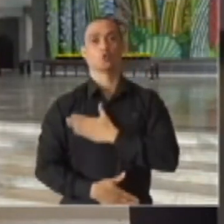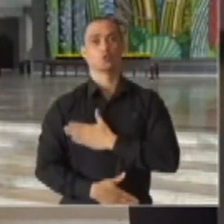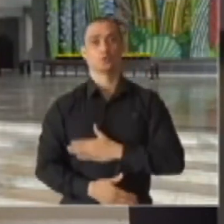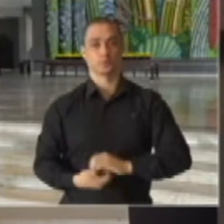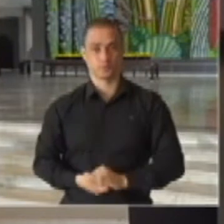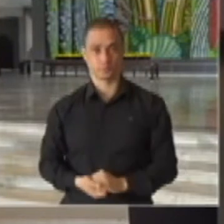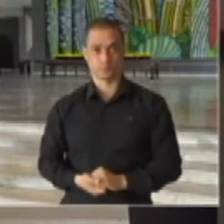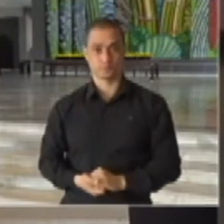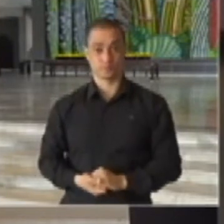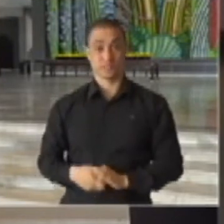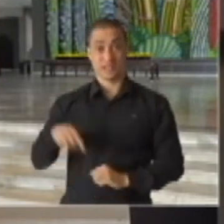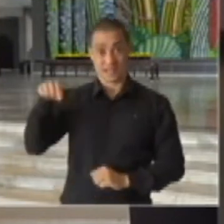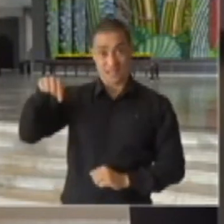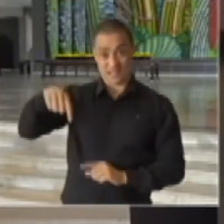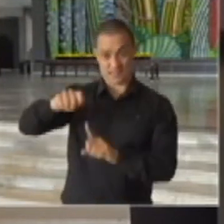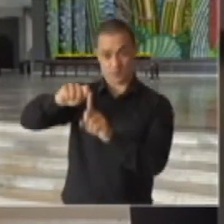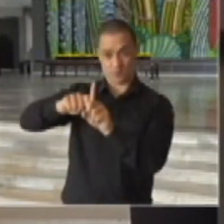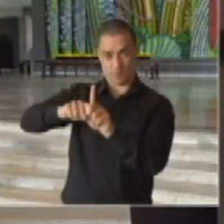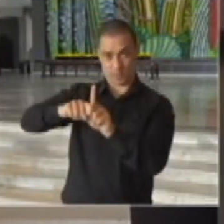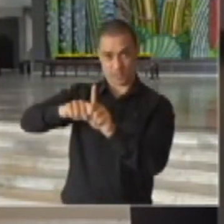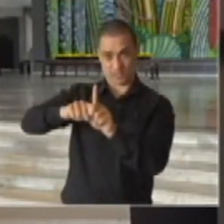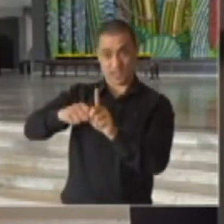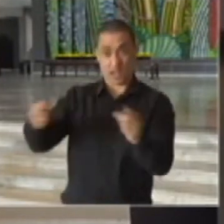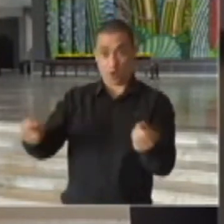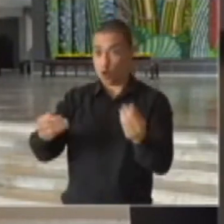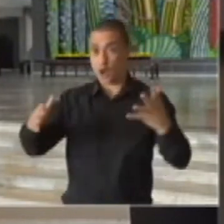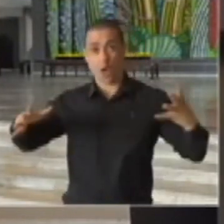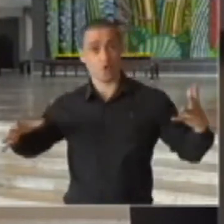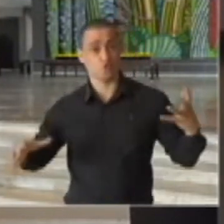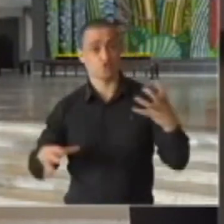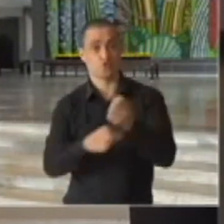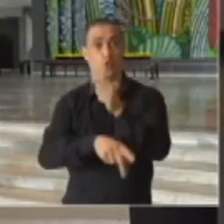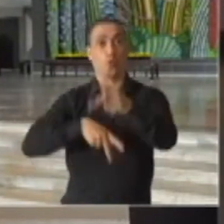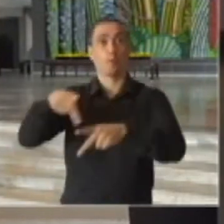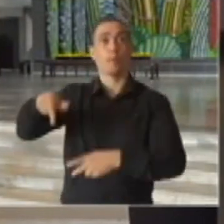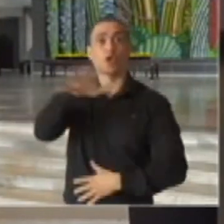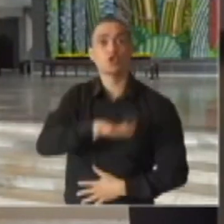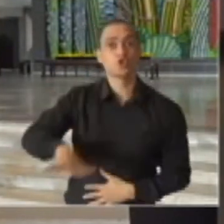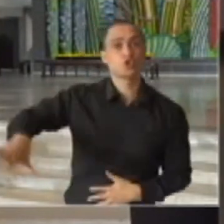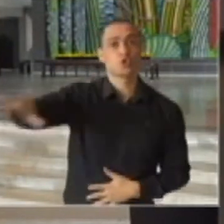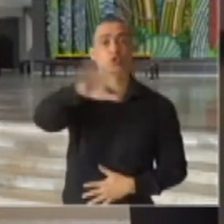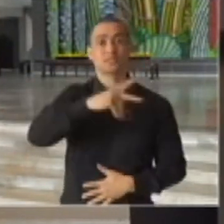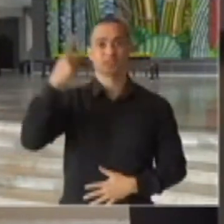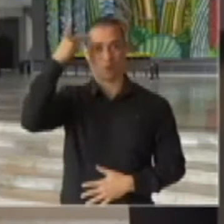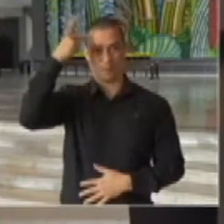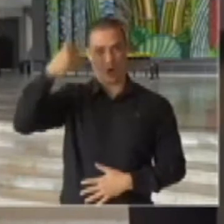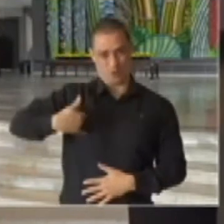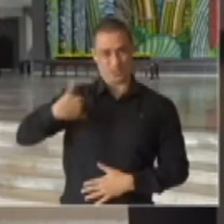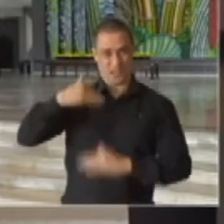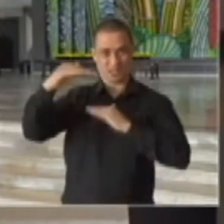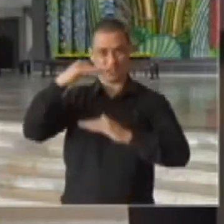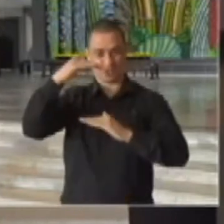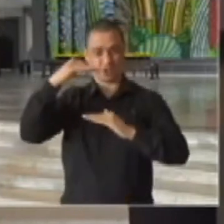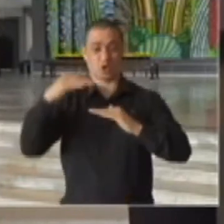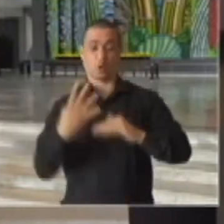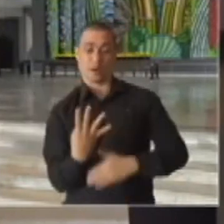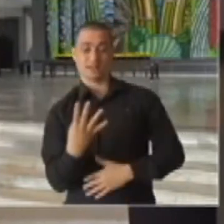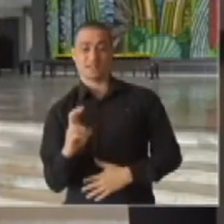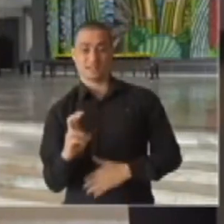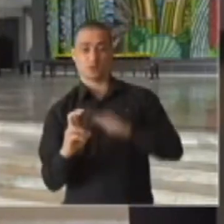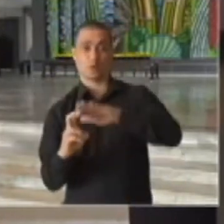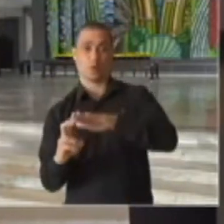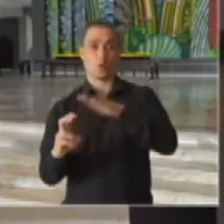coletivas em igrejas, templos e espaços religiosos, desde que seguidos rigorosamente todos os